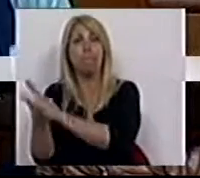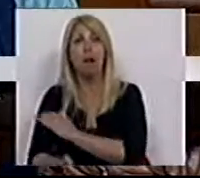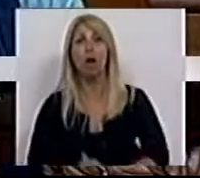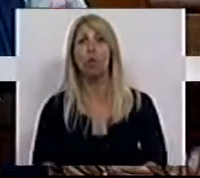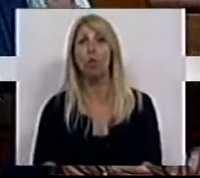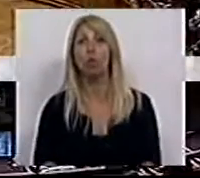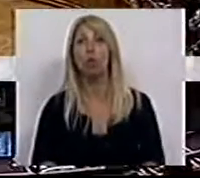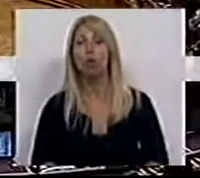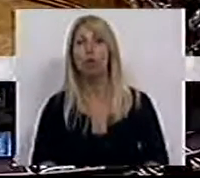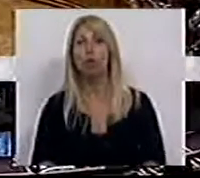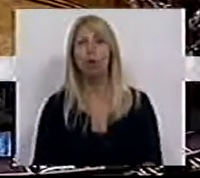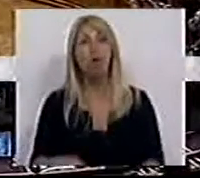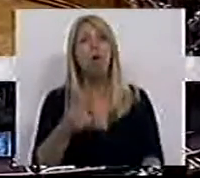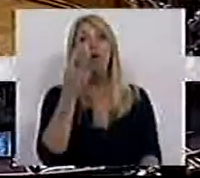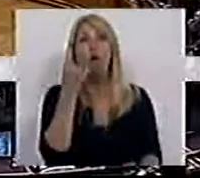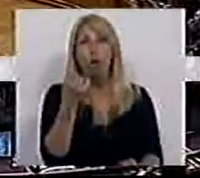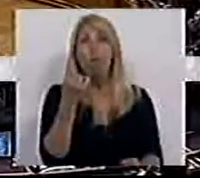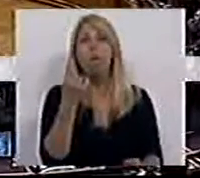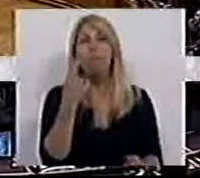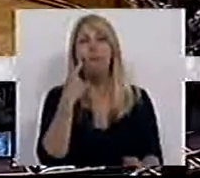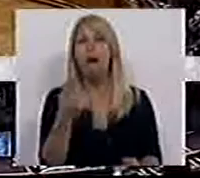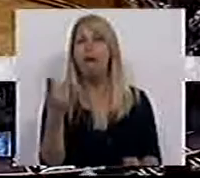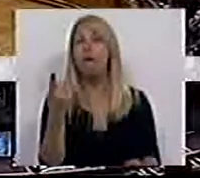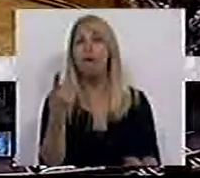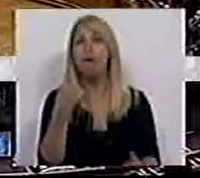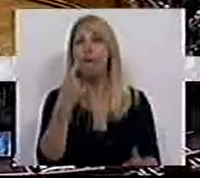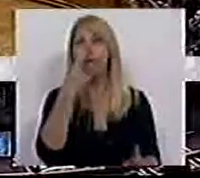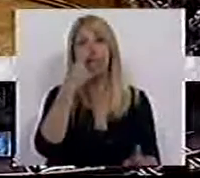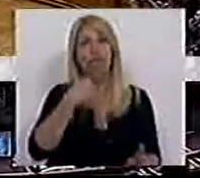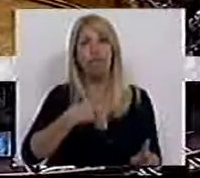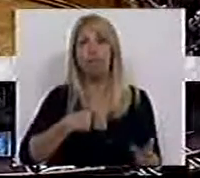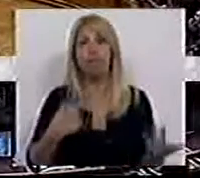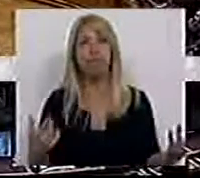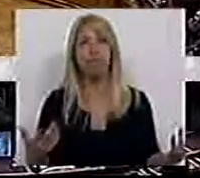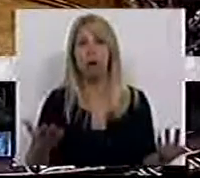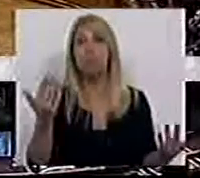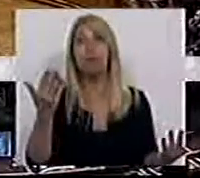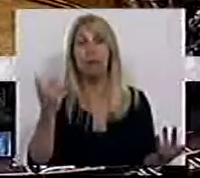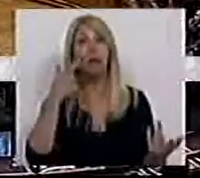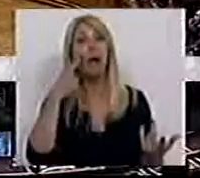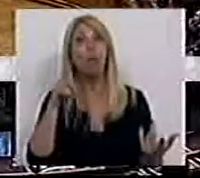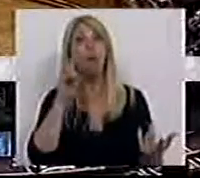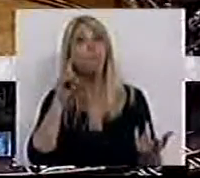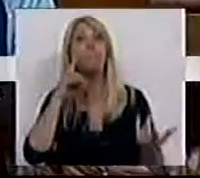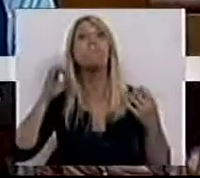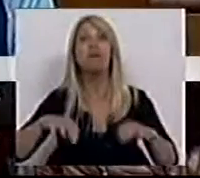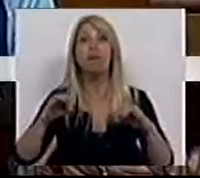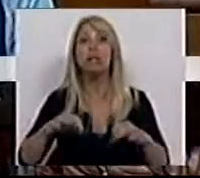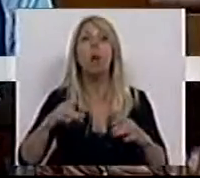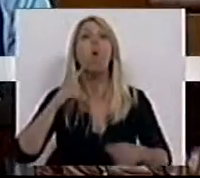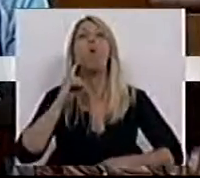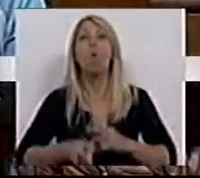Uma das deficiências da prevenção é, aliás, a constante